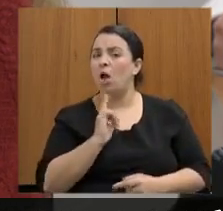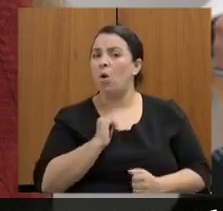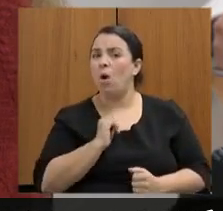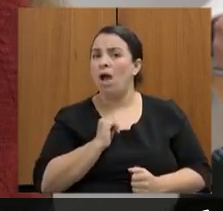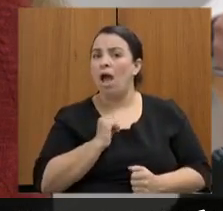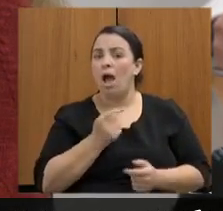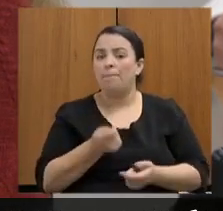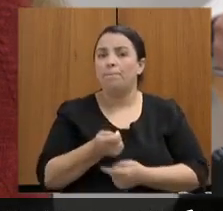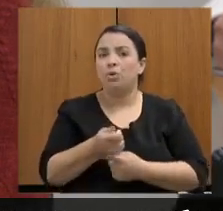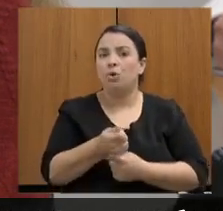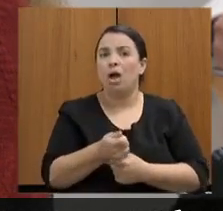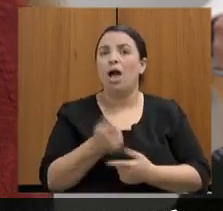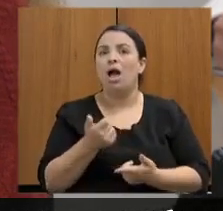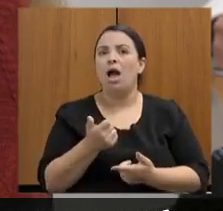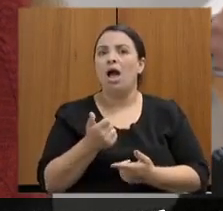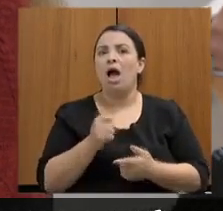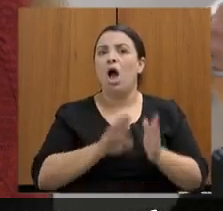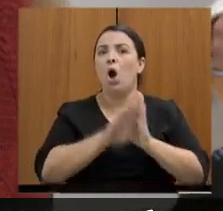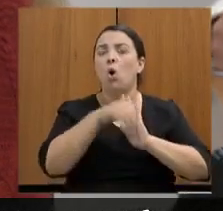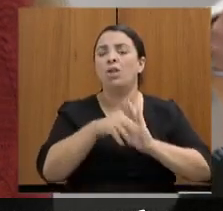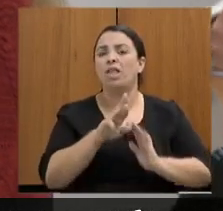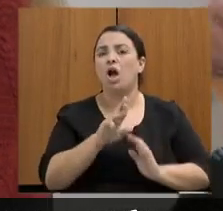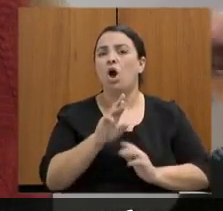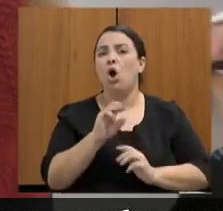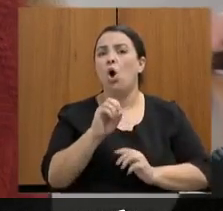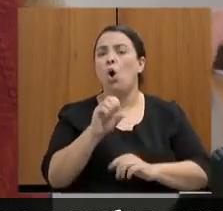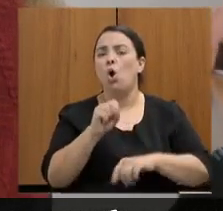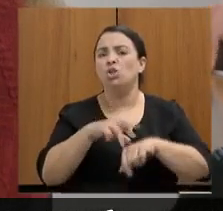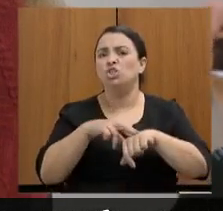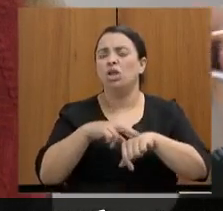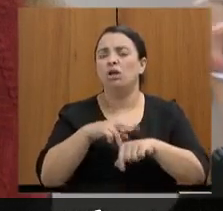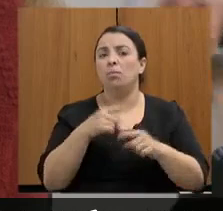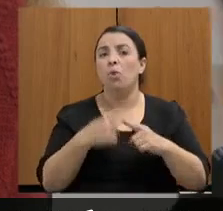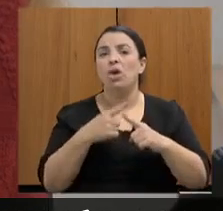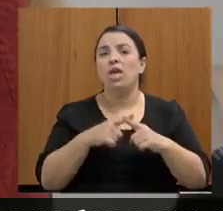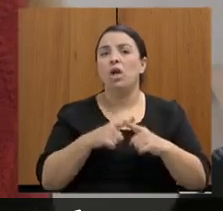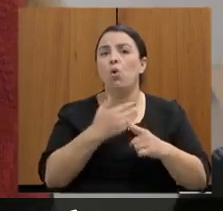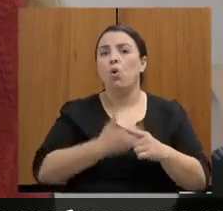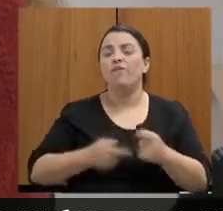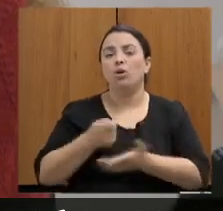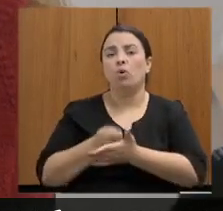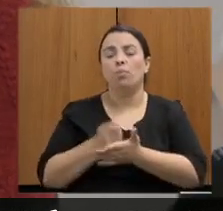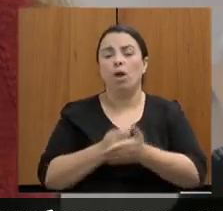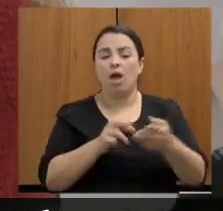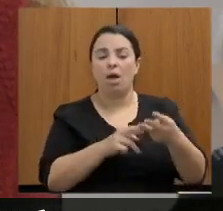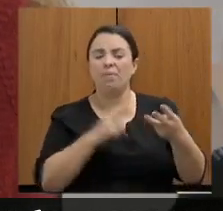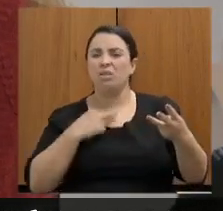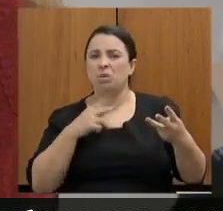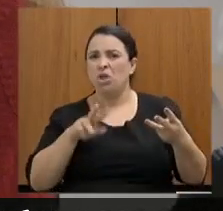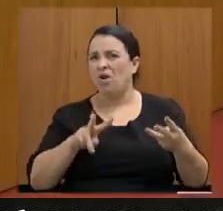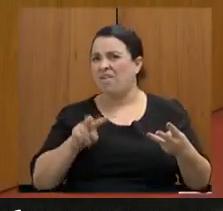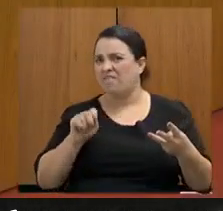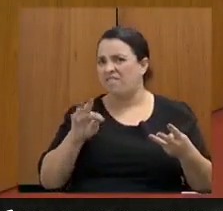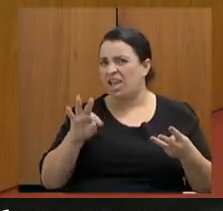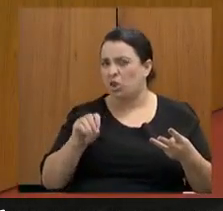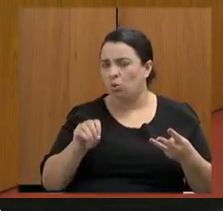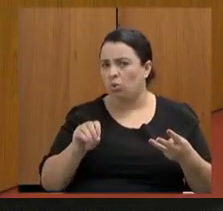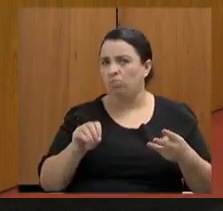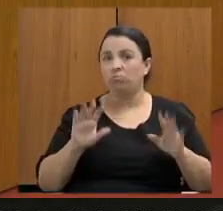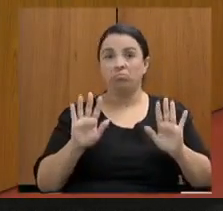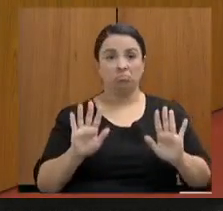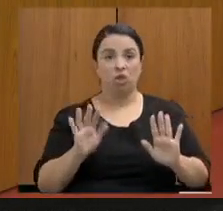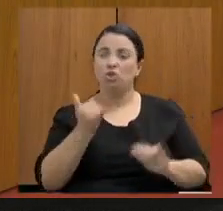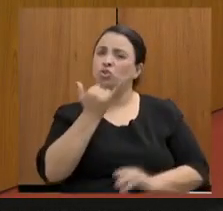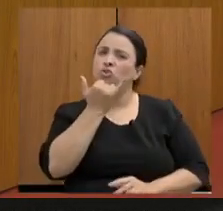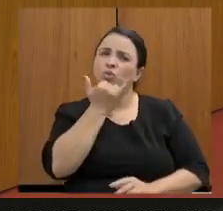roxa, por que o governo cobrou. Aí a resposta foi sobre veto. Deputado, nós estamos em um processo